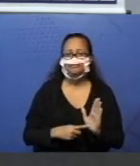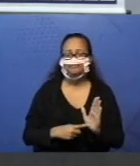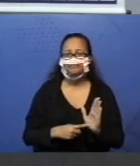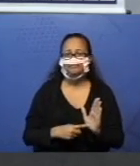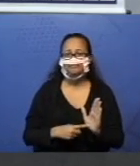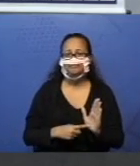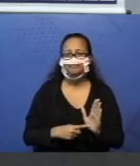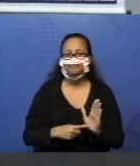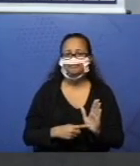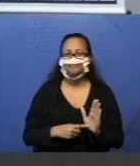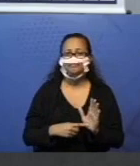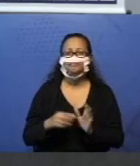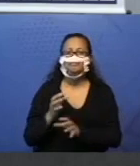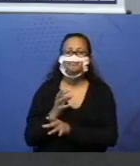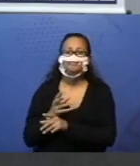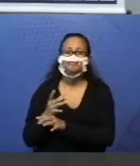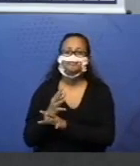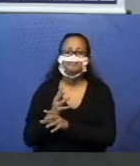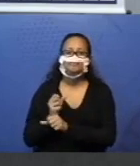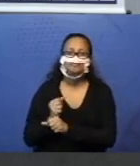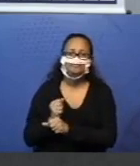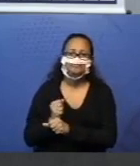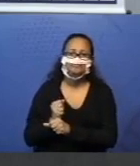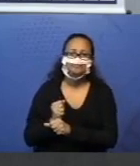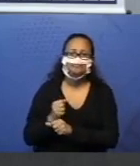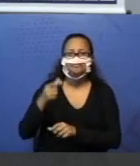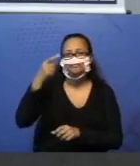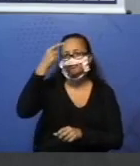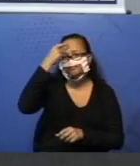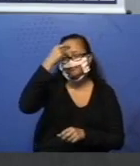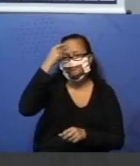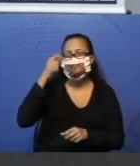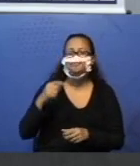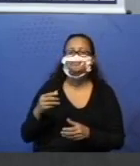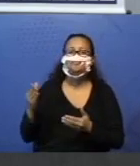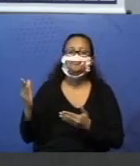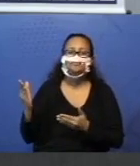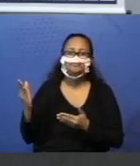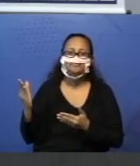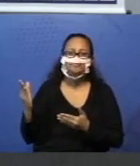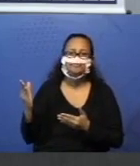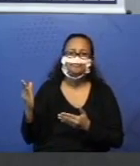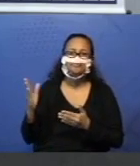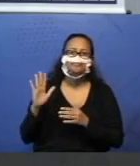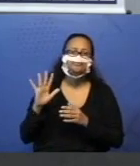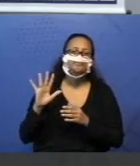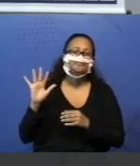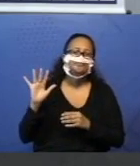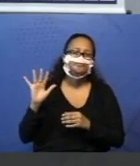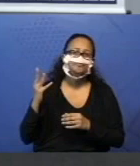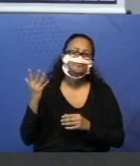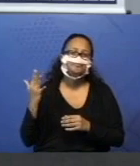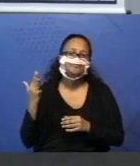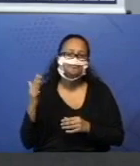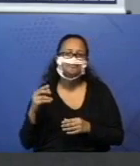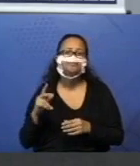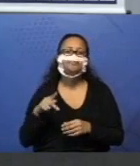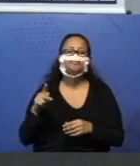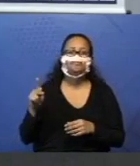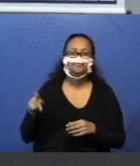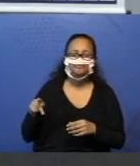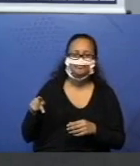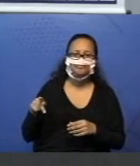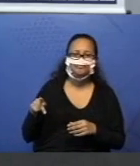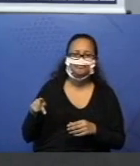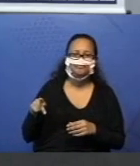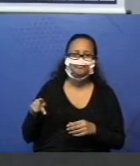isso, sobre o cálculo mental. E isso aqui que eu estou na minha mão, ele se chama Barrinhas